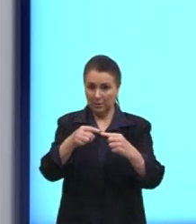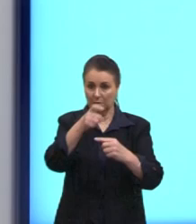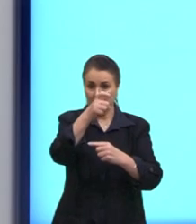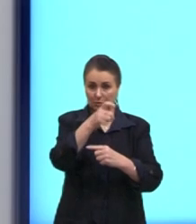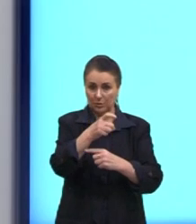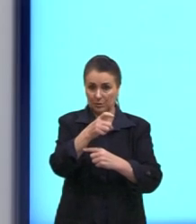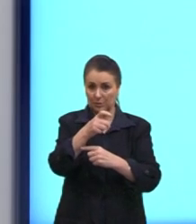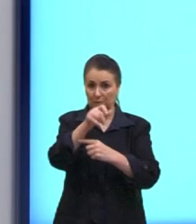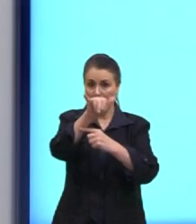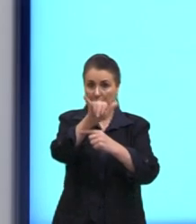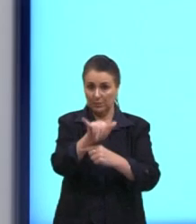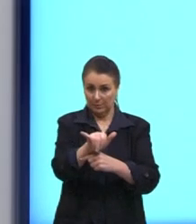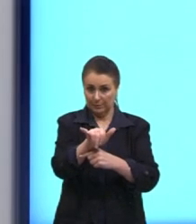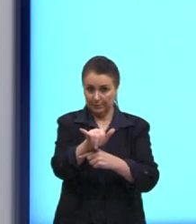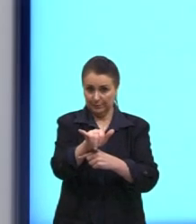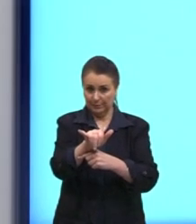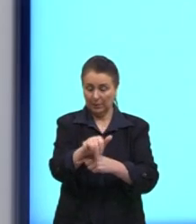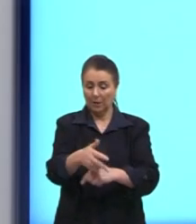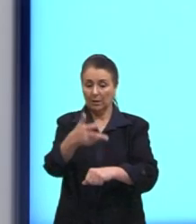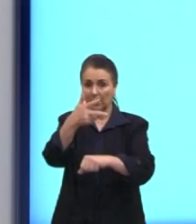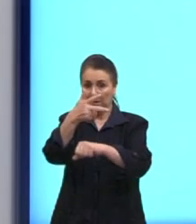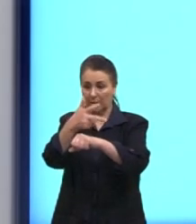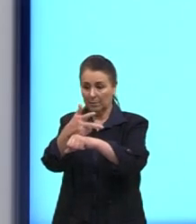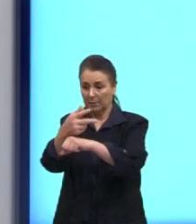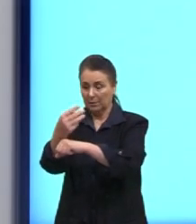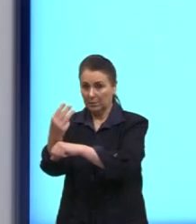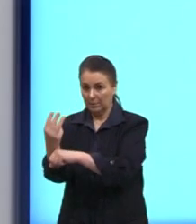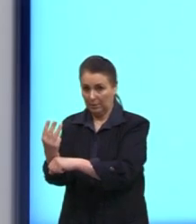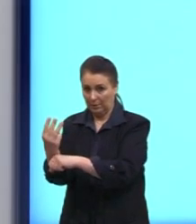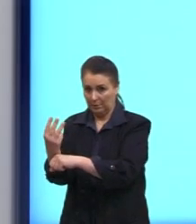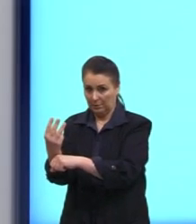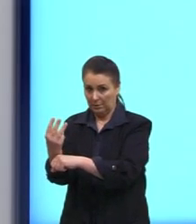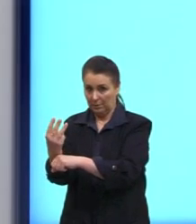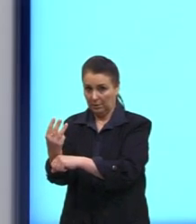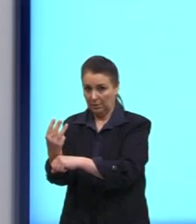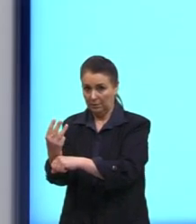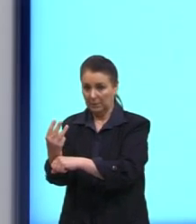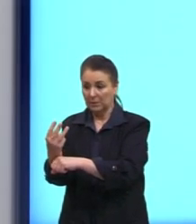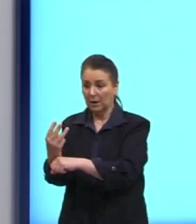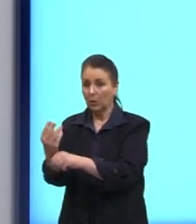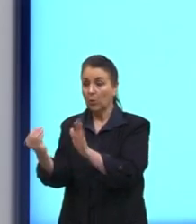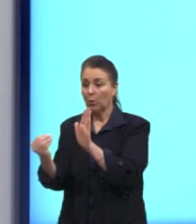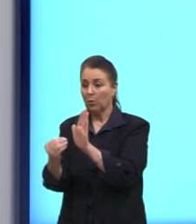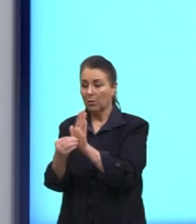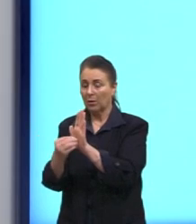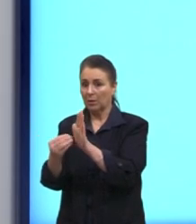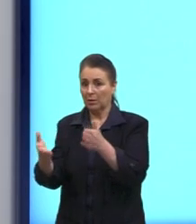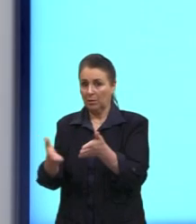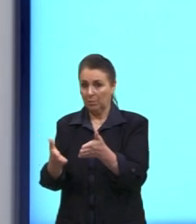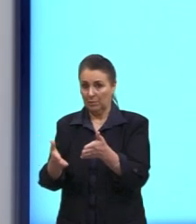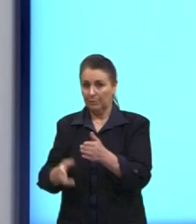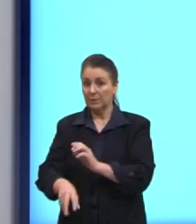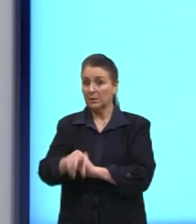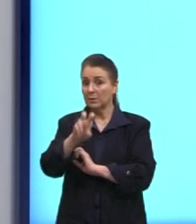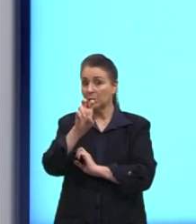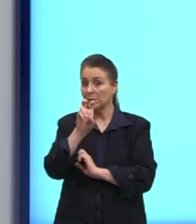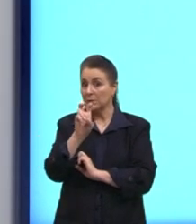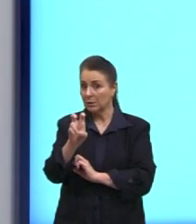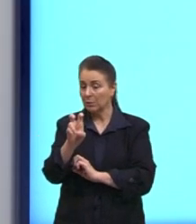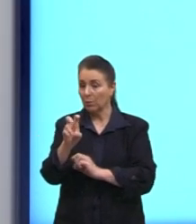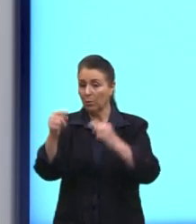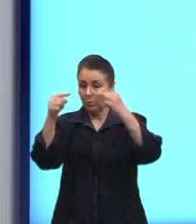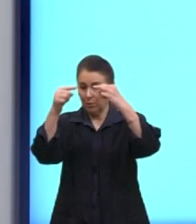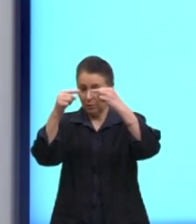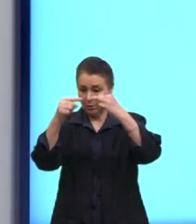da posição onde a câmera 3 deverá ser instalada. Nós temos cinco relações que trazem ali